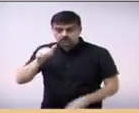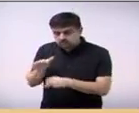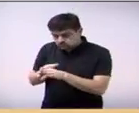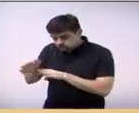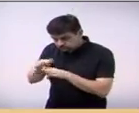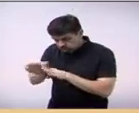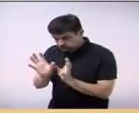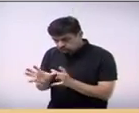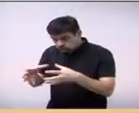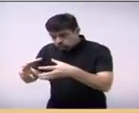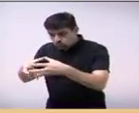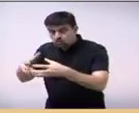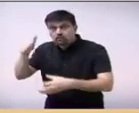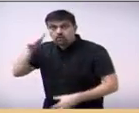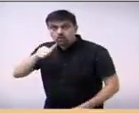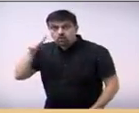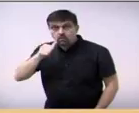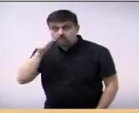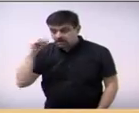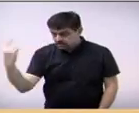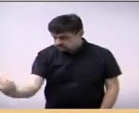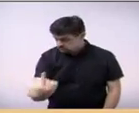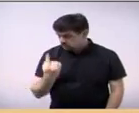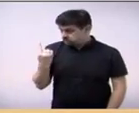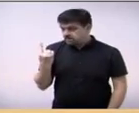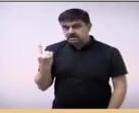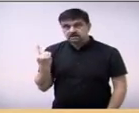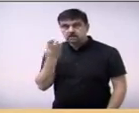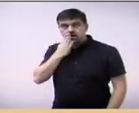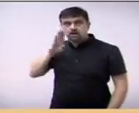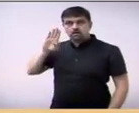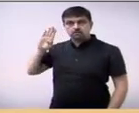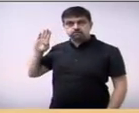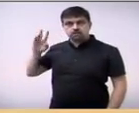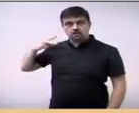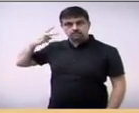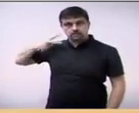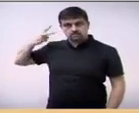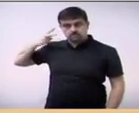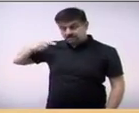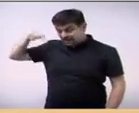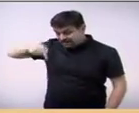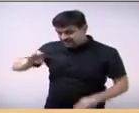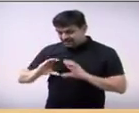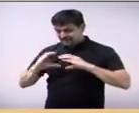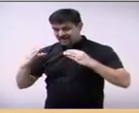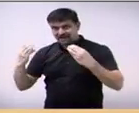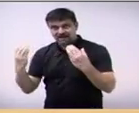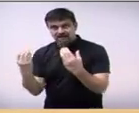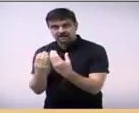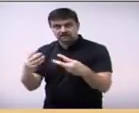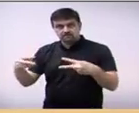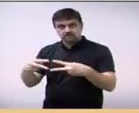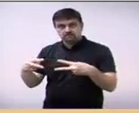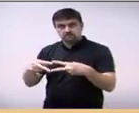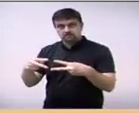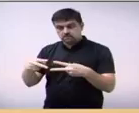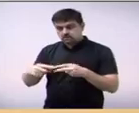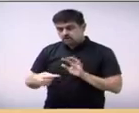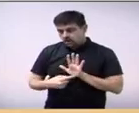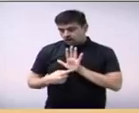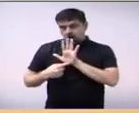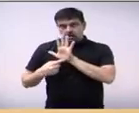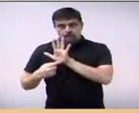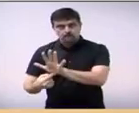vocês, mulheres, venham como candidatas, que tragam para esta casa a alma